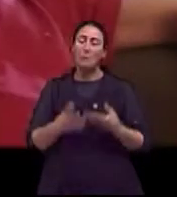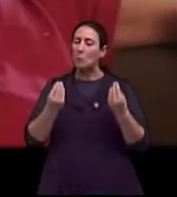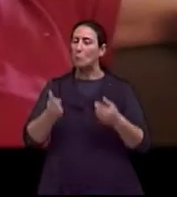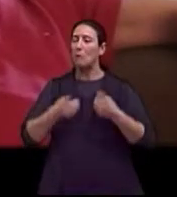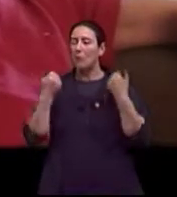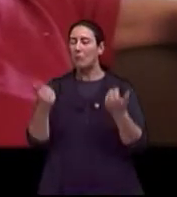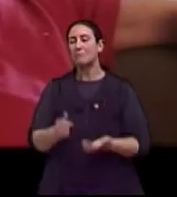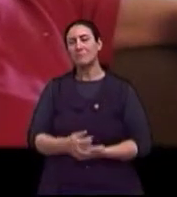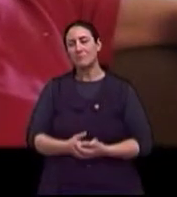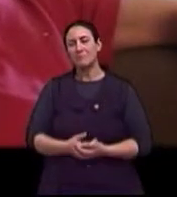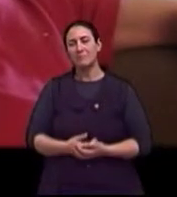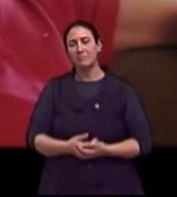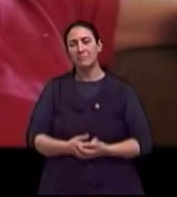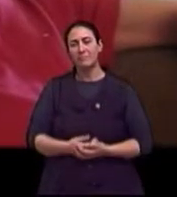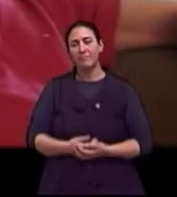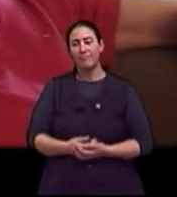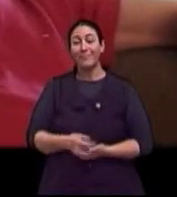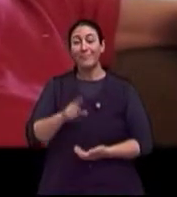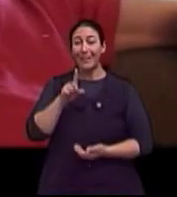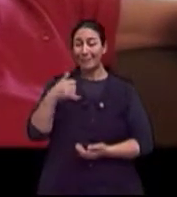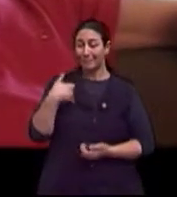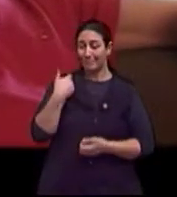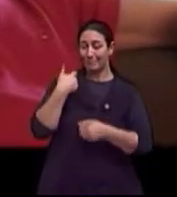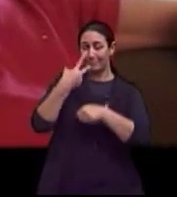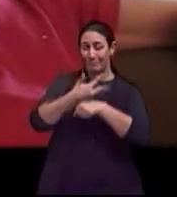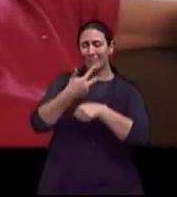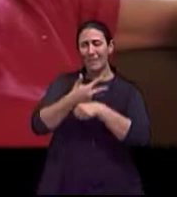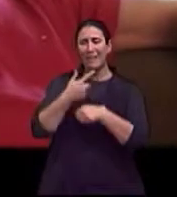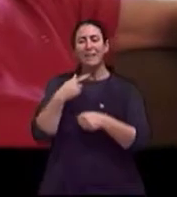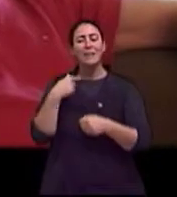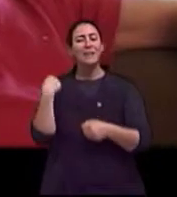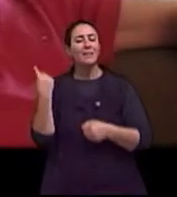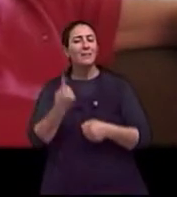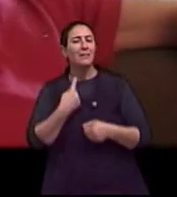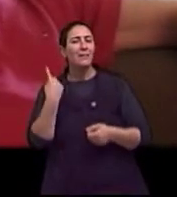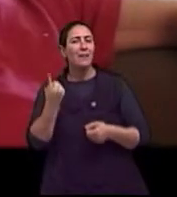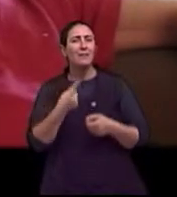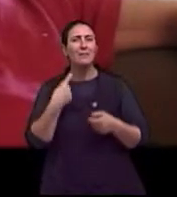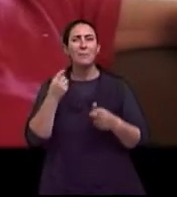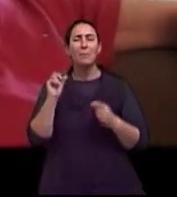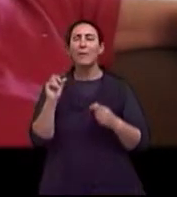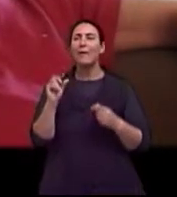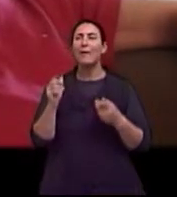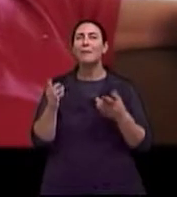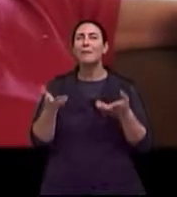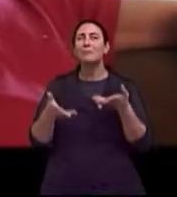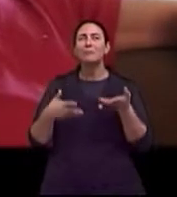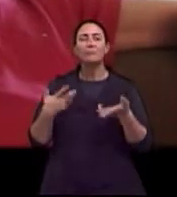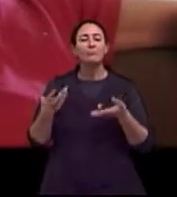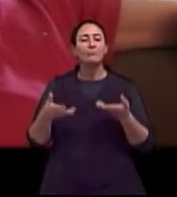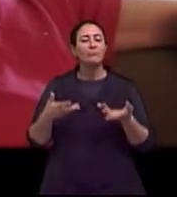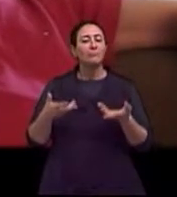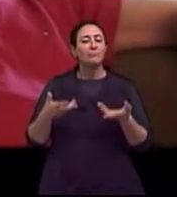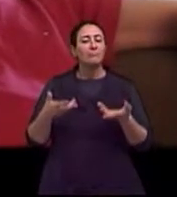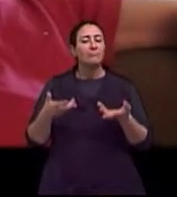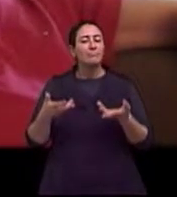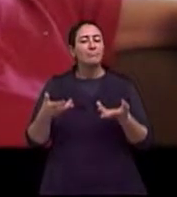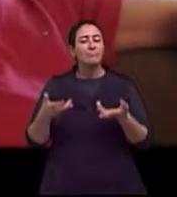melhor. E na velhice a gente fica um pouco mais apurada, a coisa. A gente se...